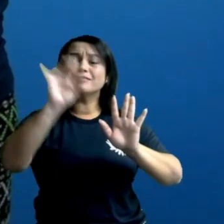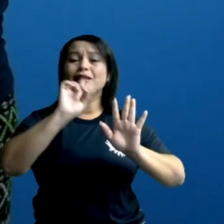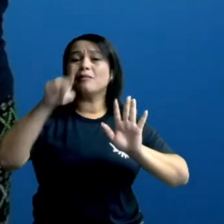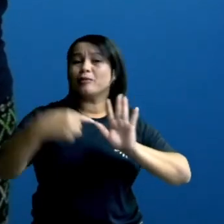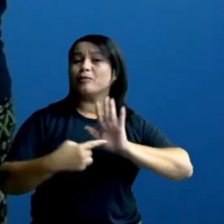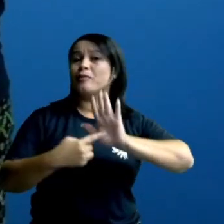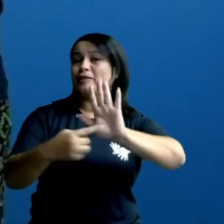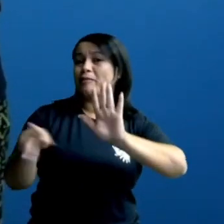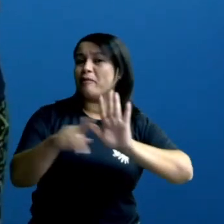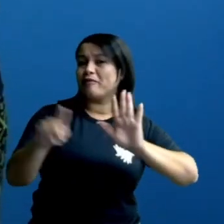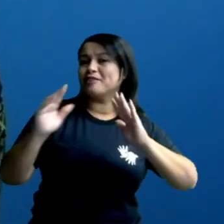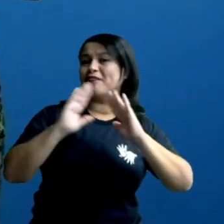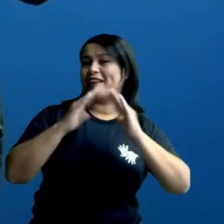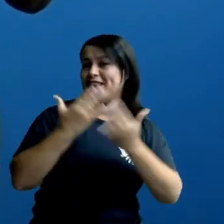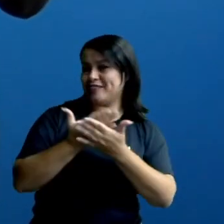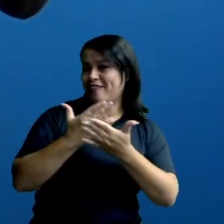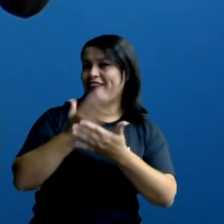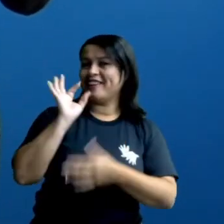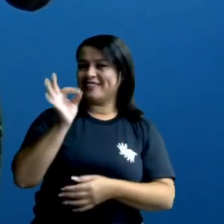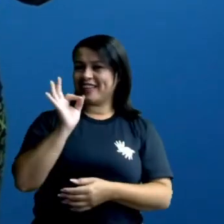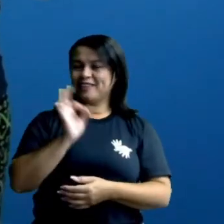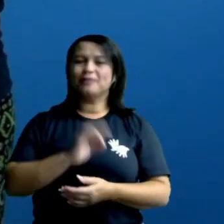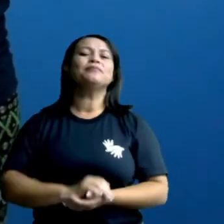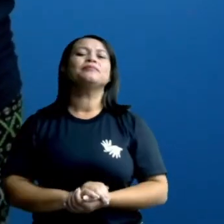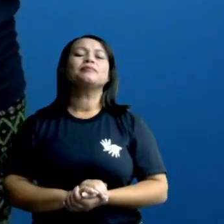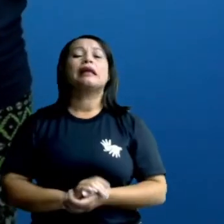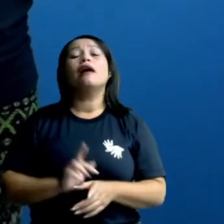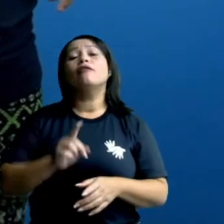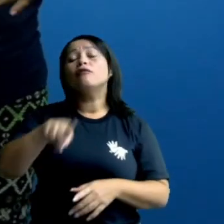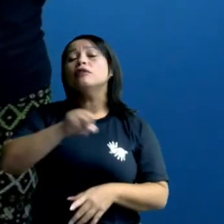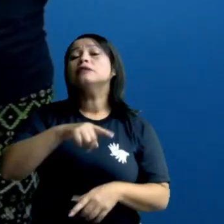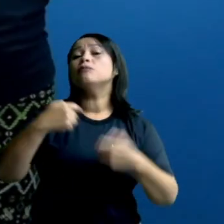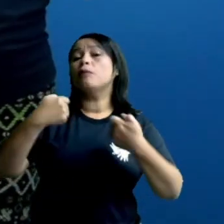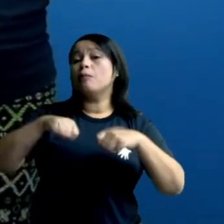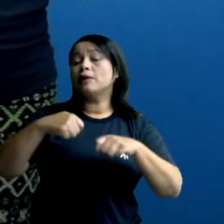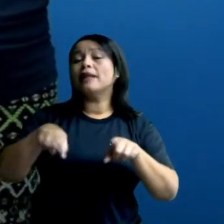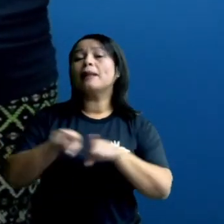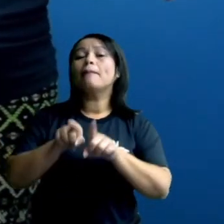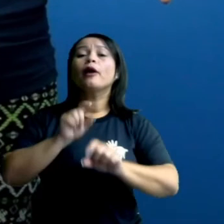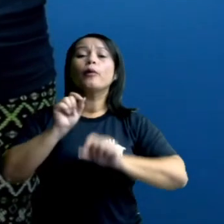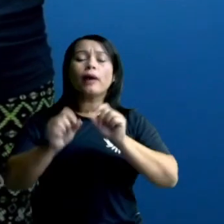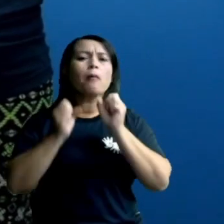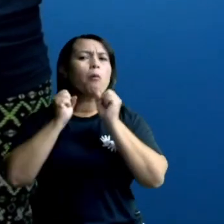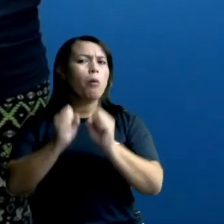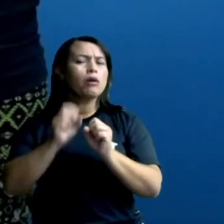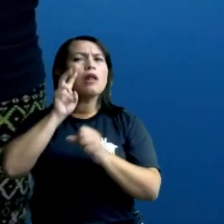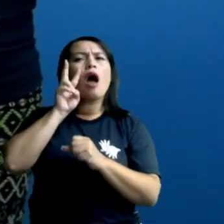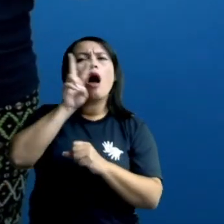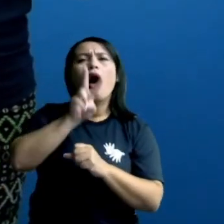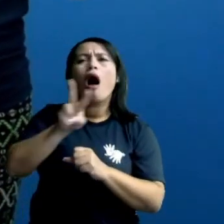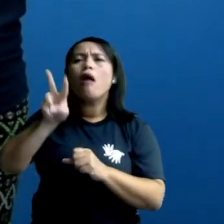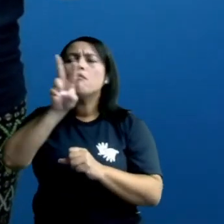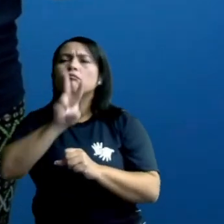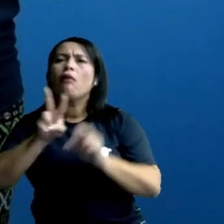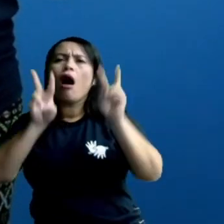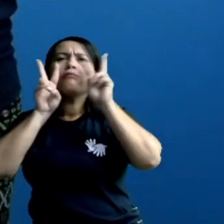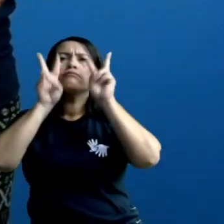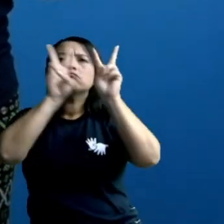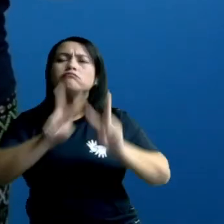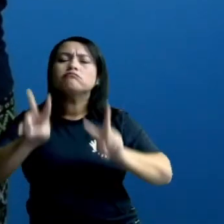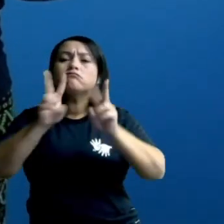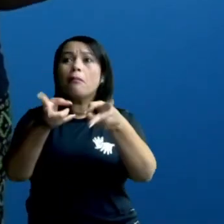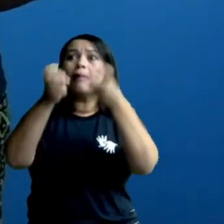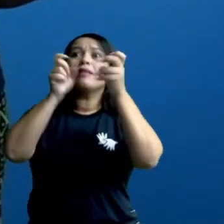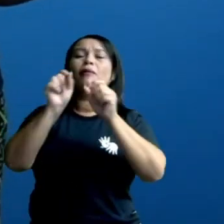mostrar para a professora na escola de vocês, tá certo? Assim, vocês vão poder observar e perceber a diversidade de